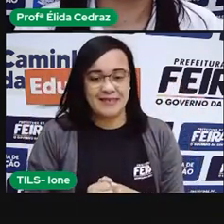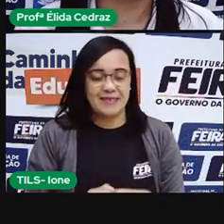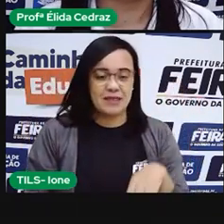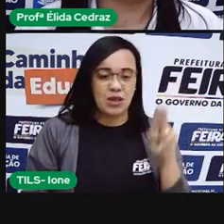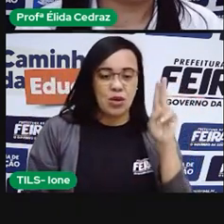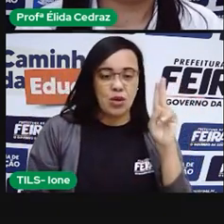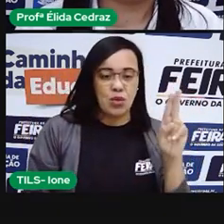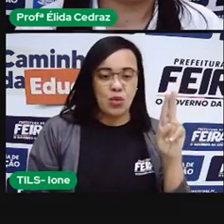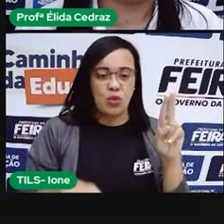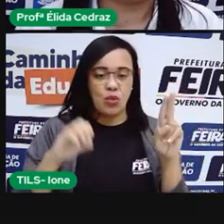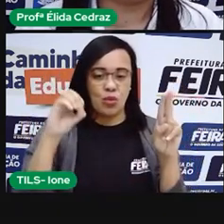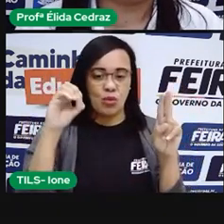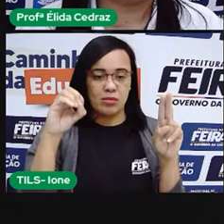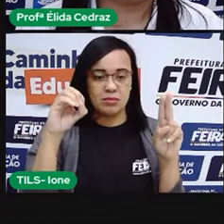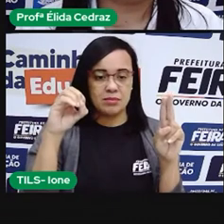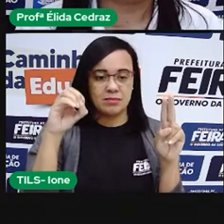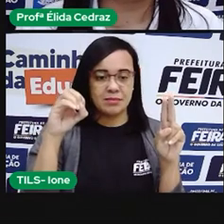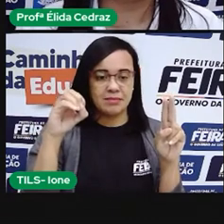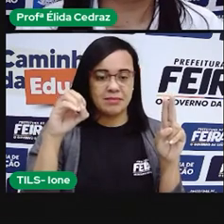Sossegado.